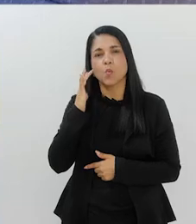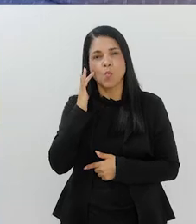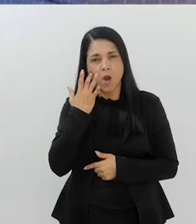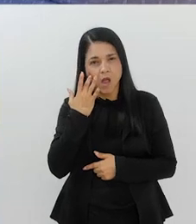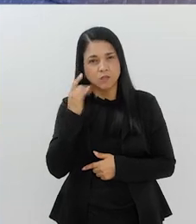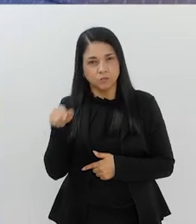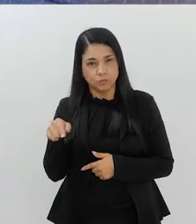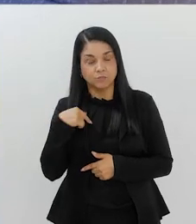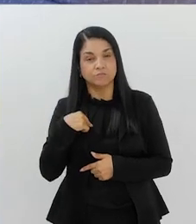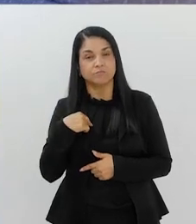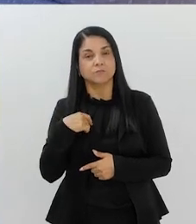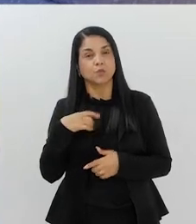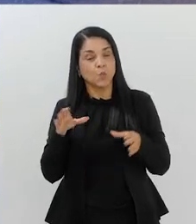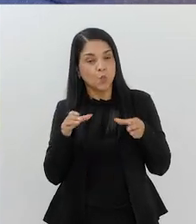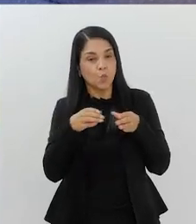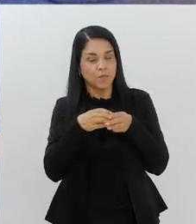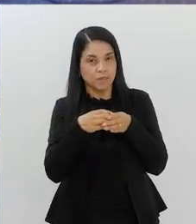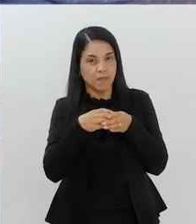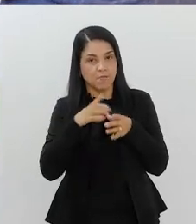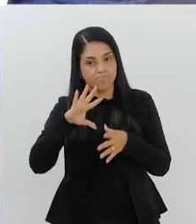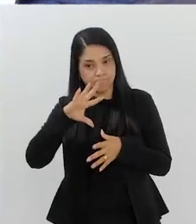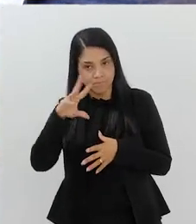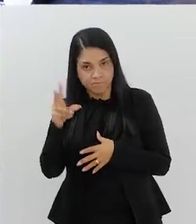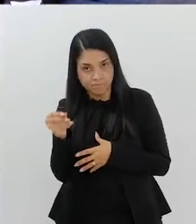eu acho que o Comitê Paralímpico